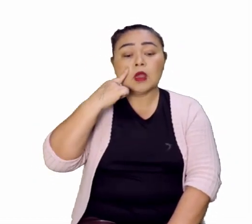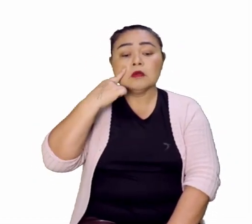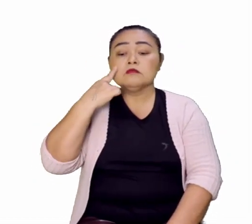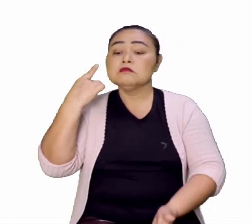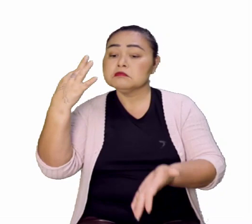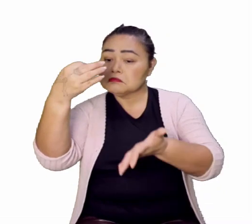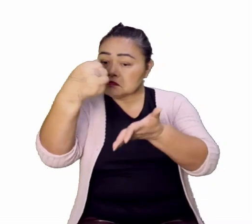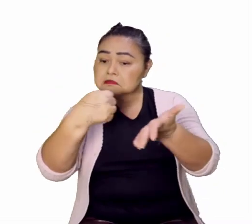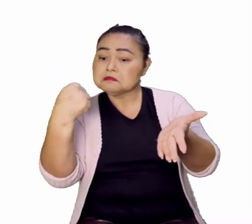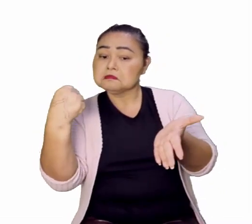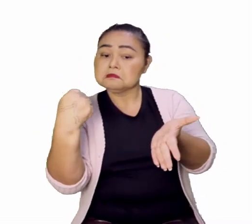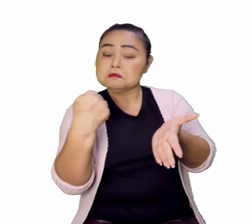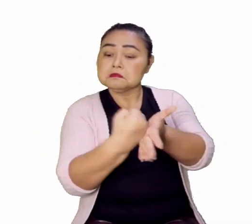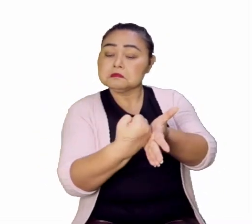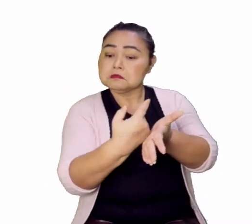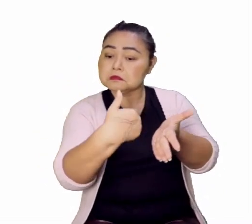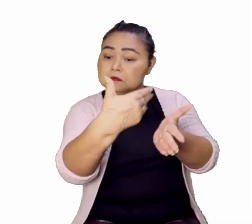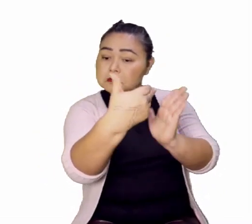do ouro.